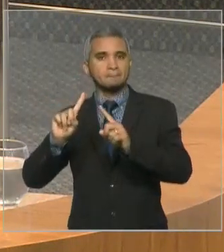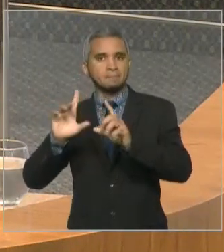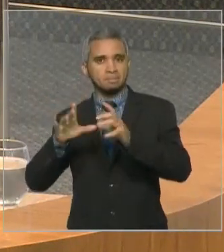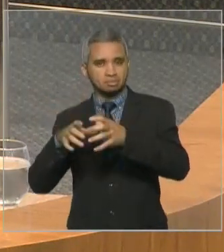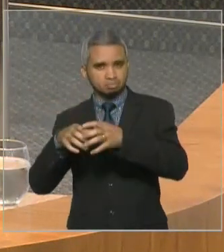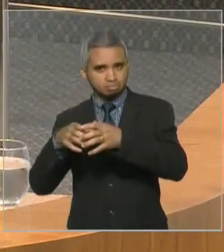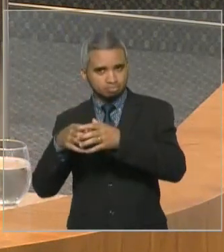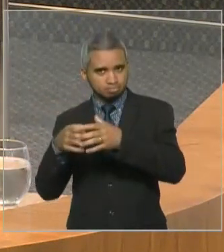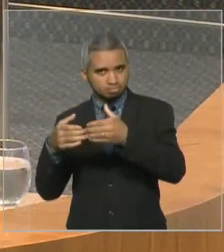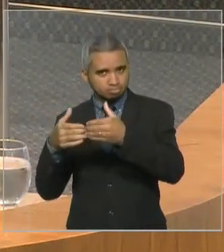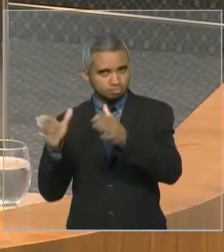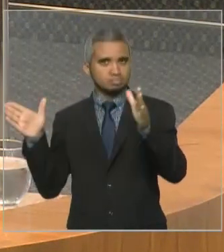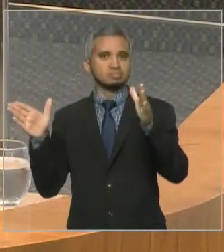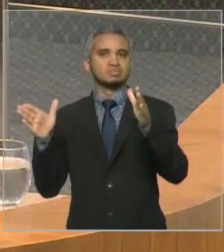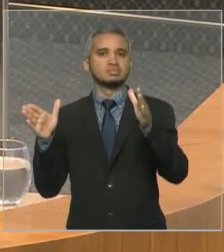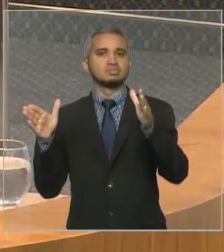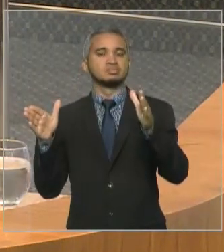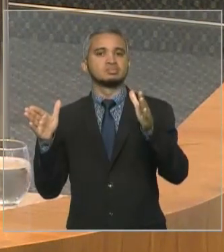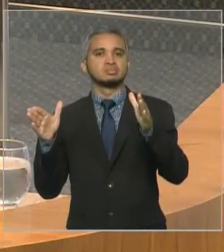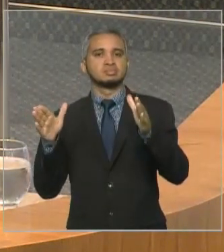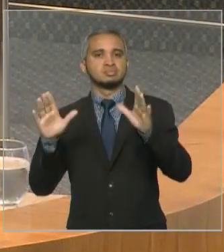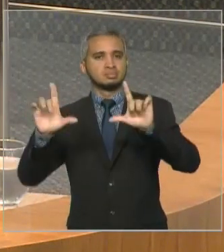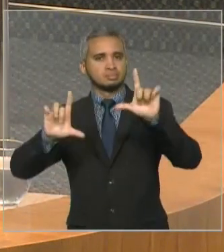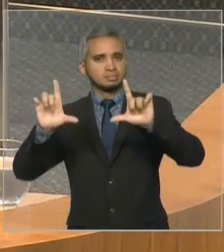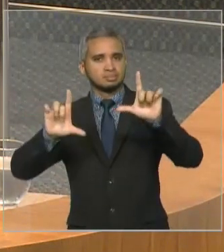aproveitando aqui a parte do deputado do Antônio Pereira,